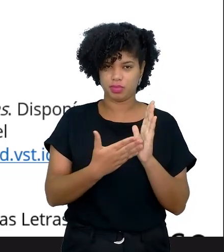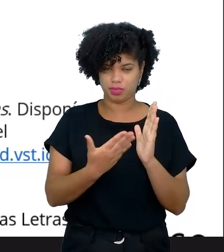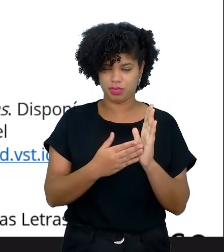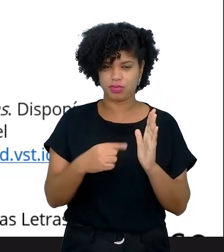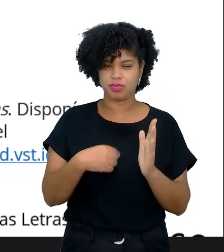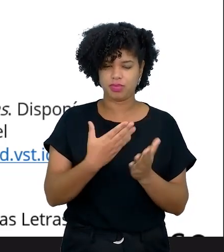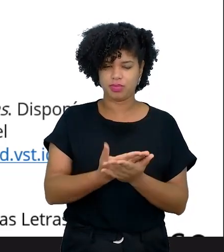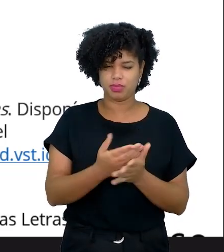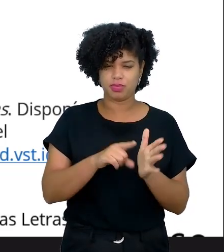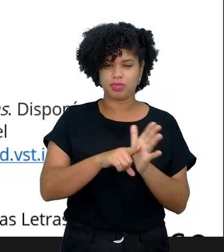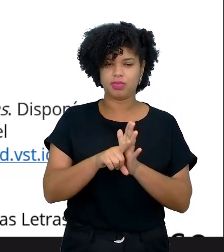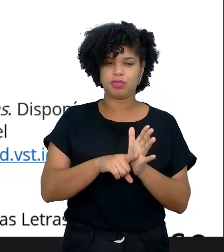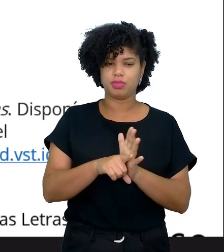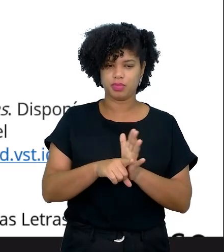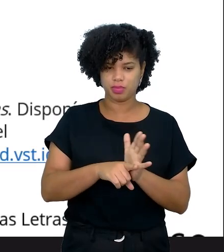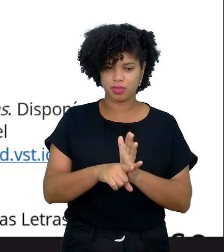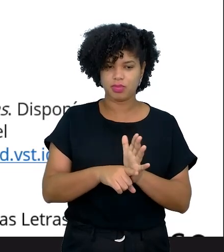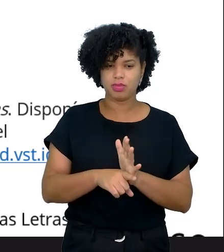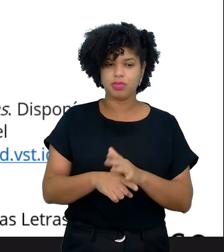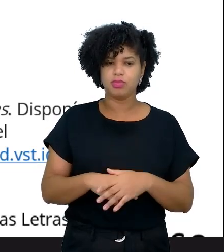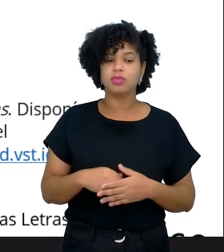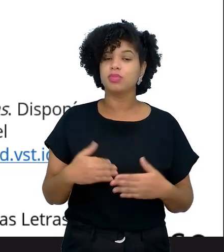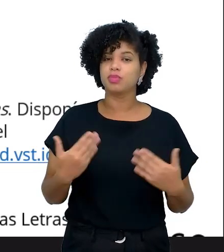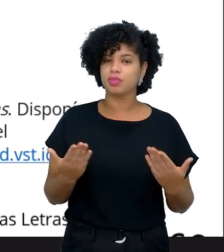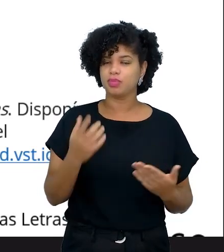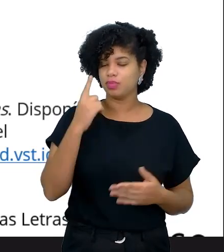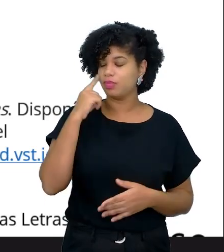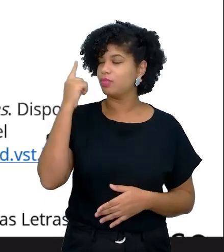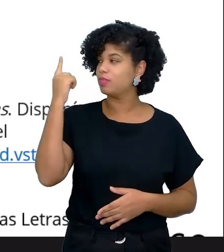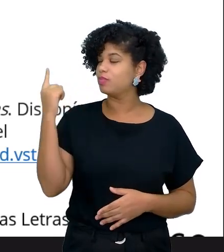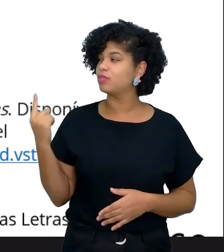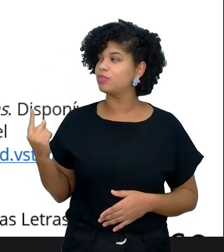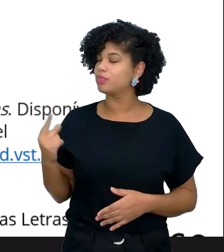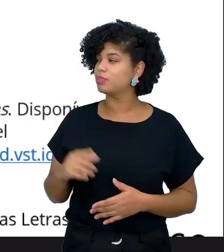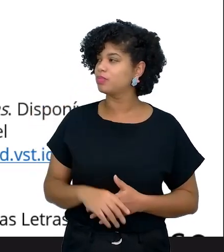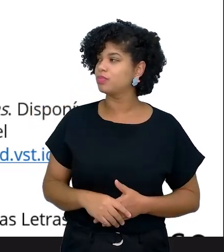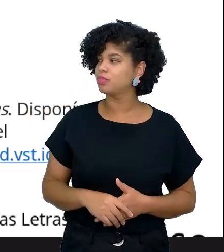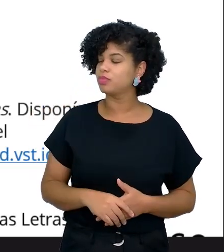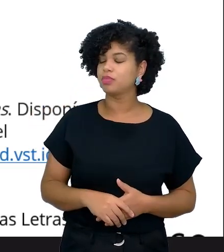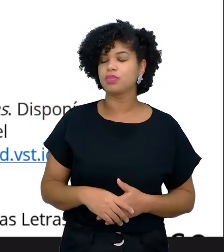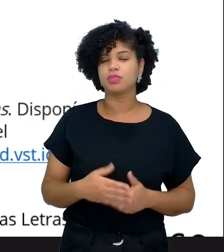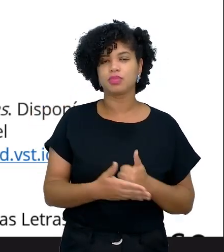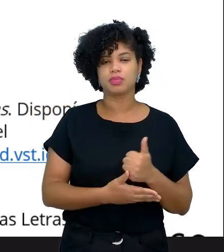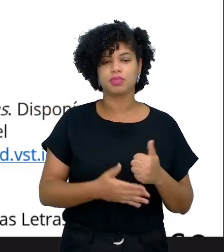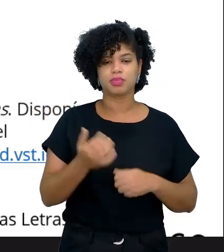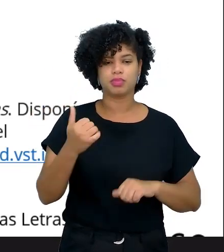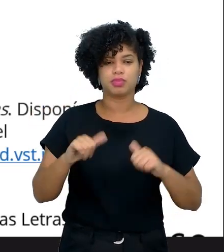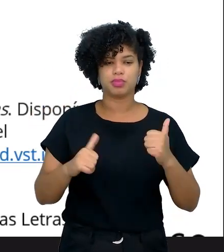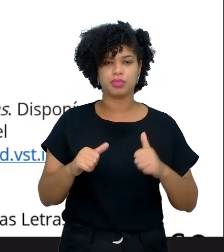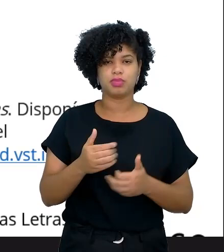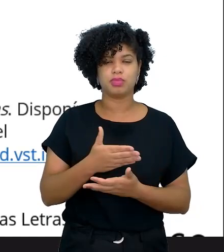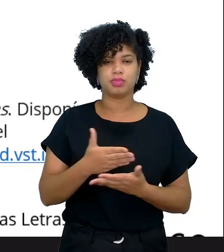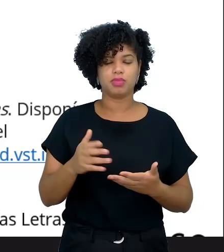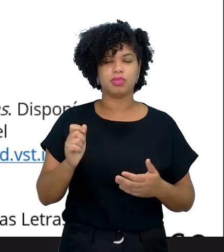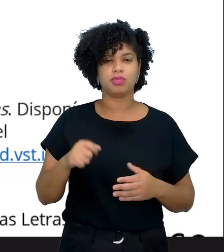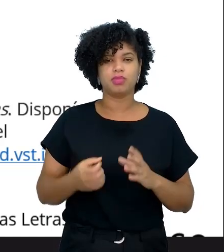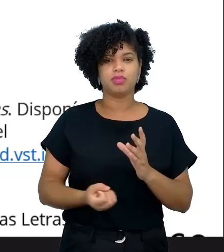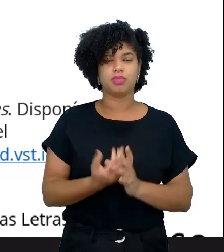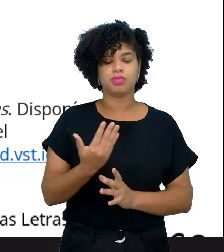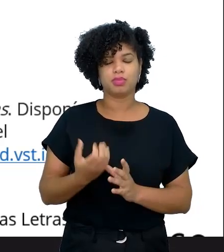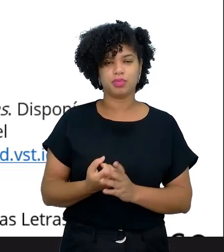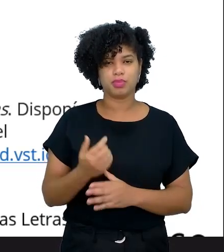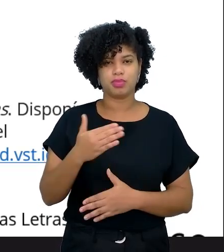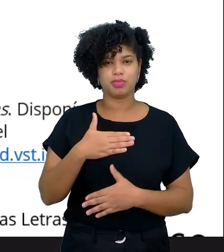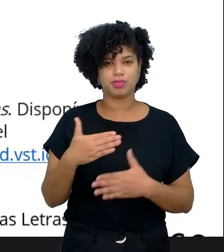estudos, é que a gente pesquisou em cima das avaliações de vocês, para que a gente pudesse estar formando esse